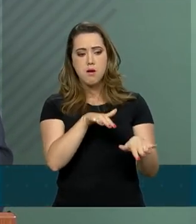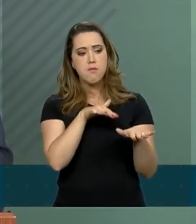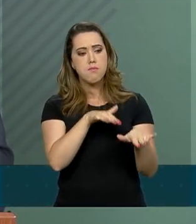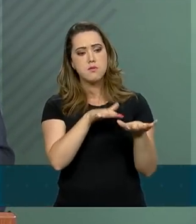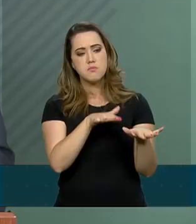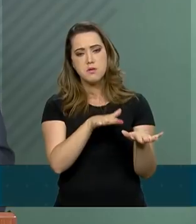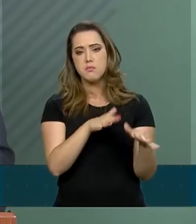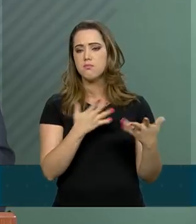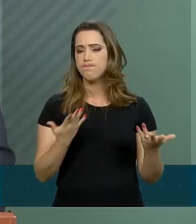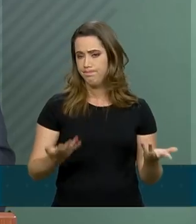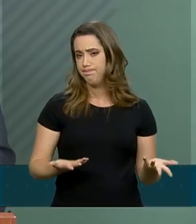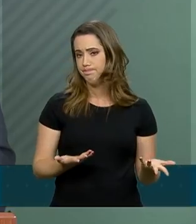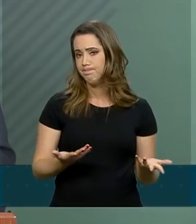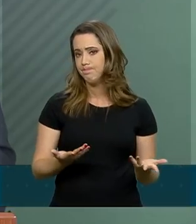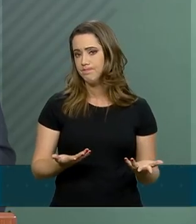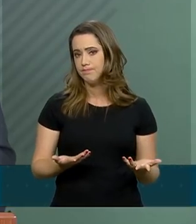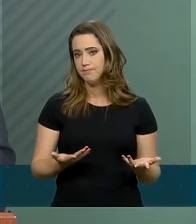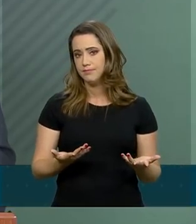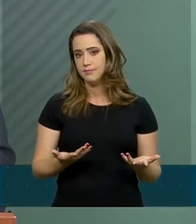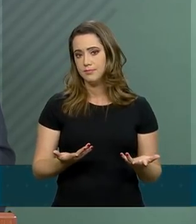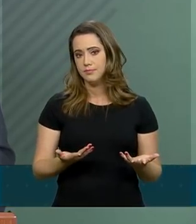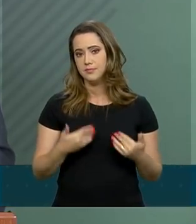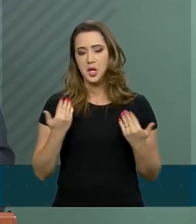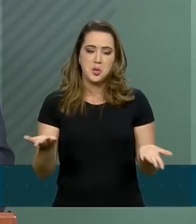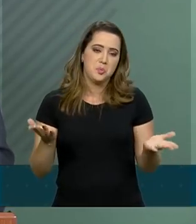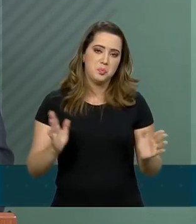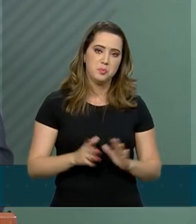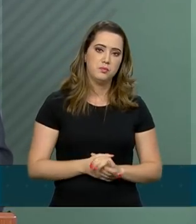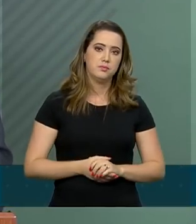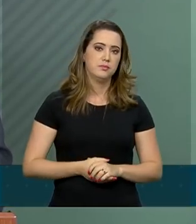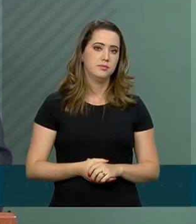manifestações. E é isso.